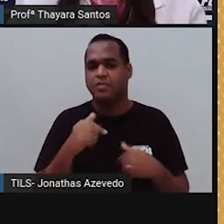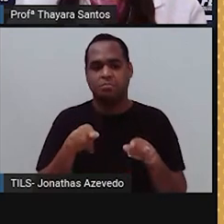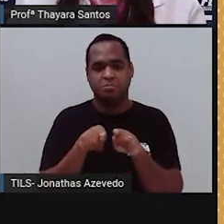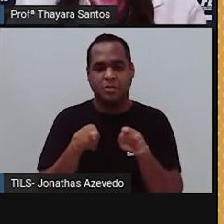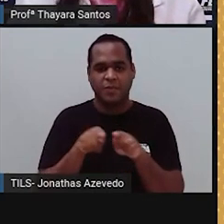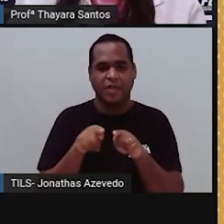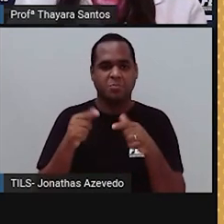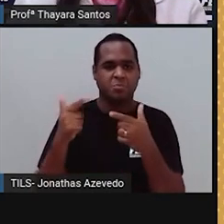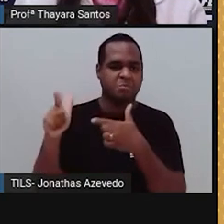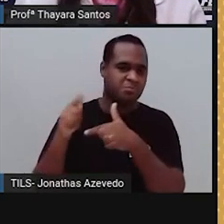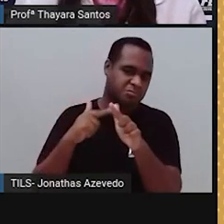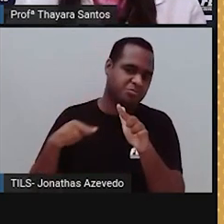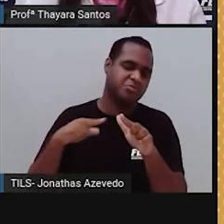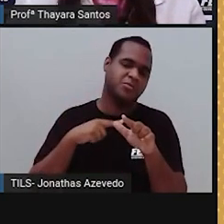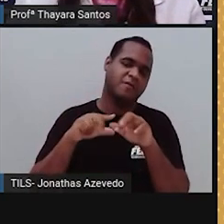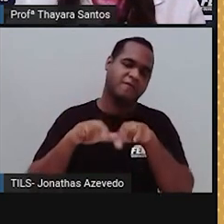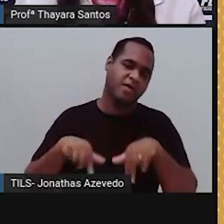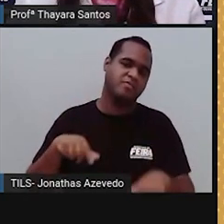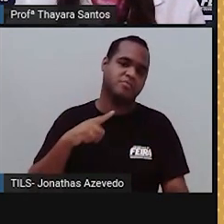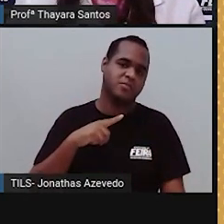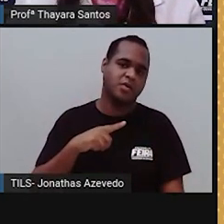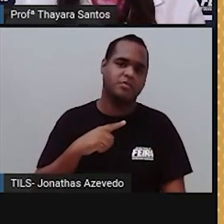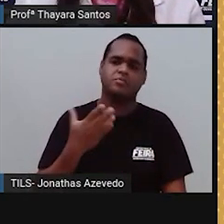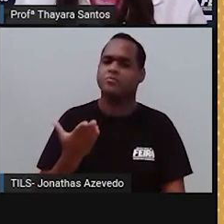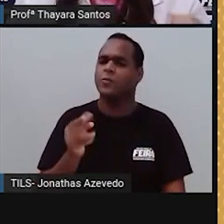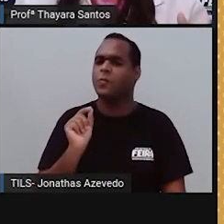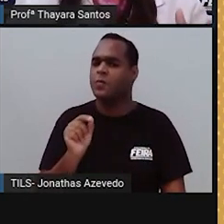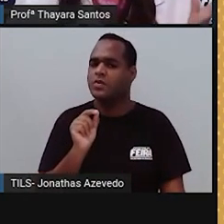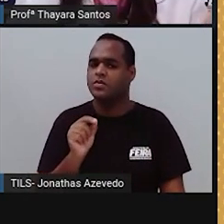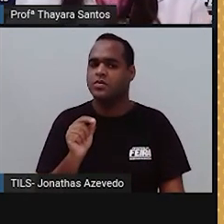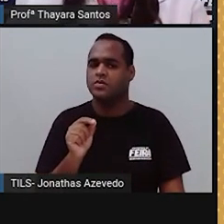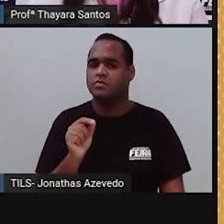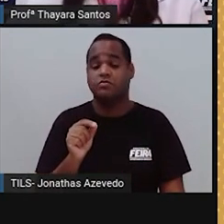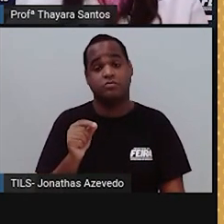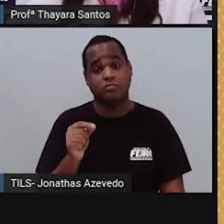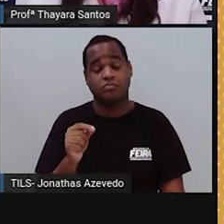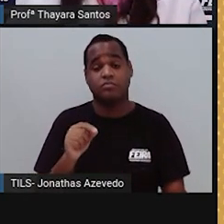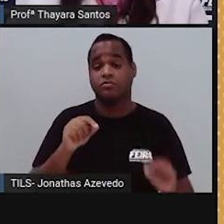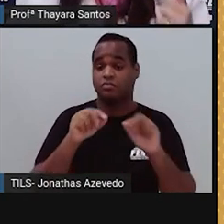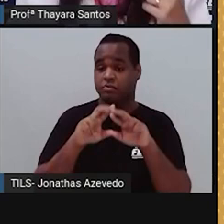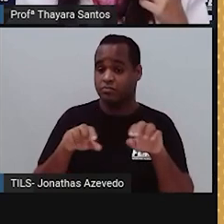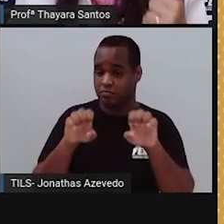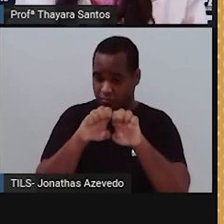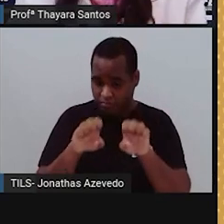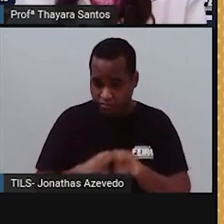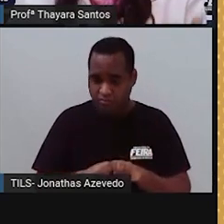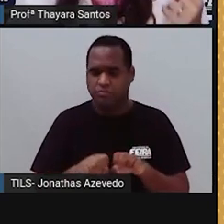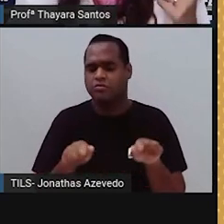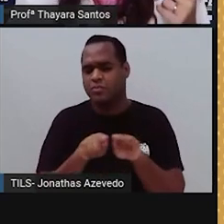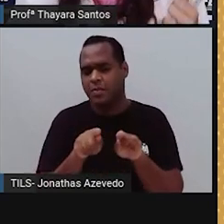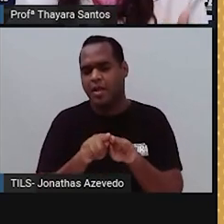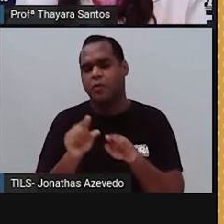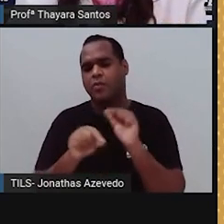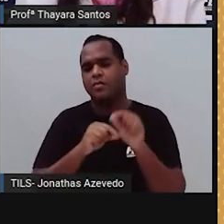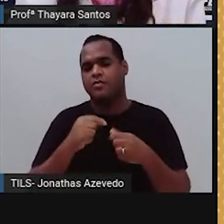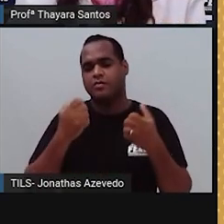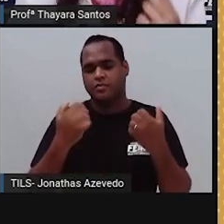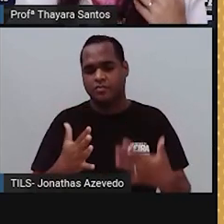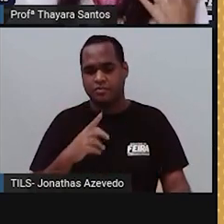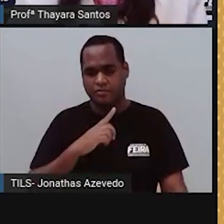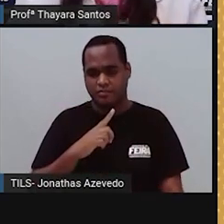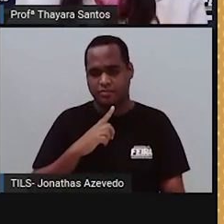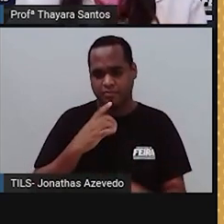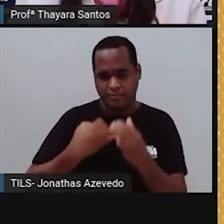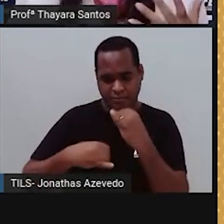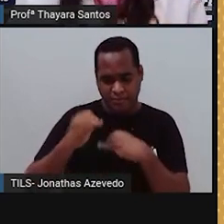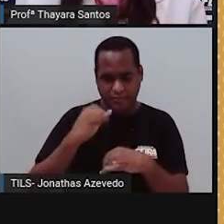nossas narinas, eles não estão só nessas estruturas, a gente também tem esses quimiorreceptores,